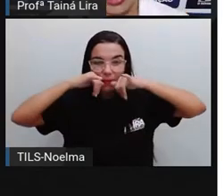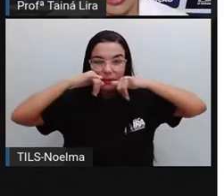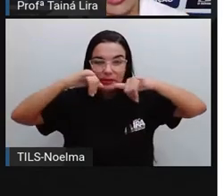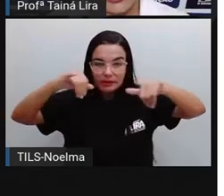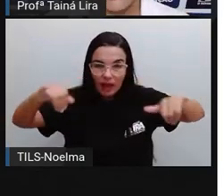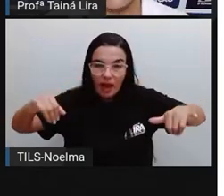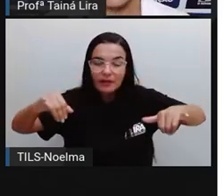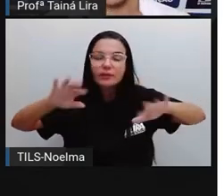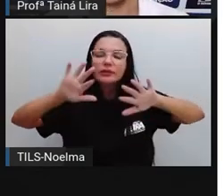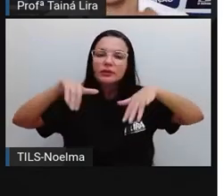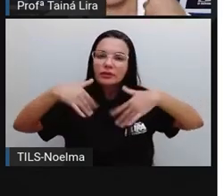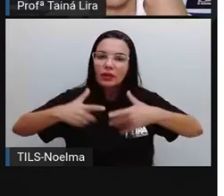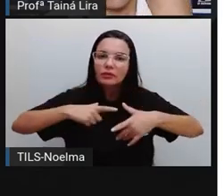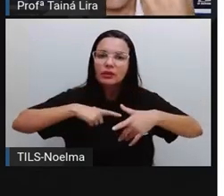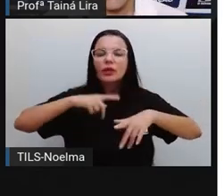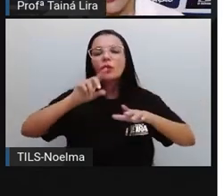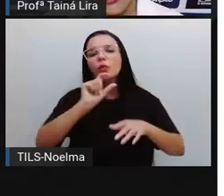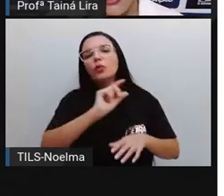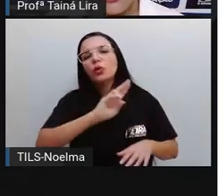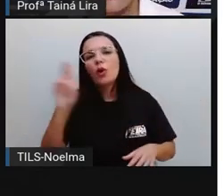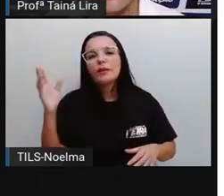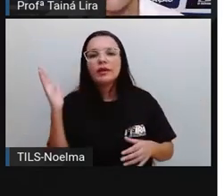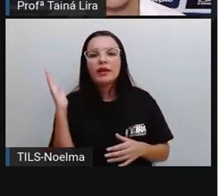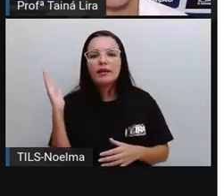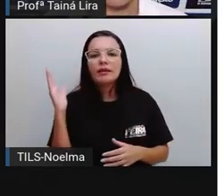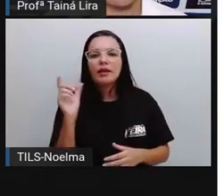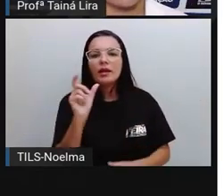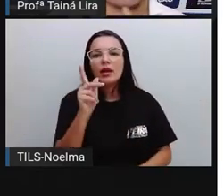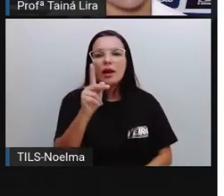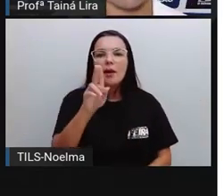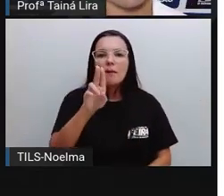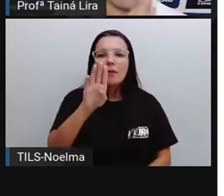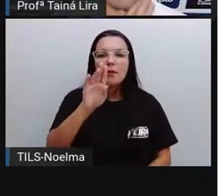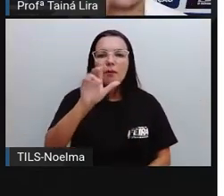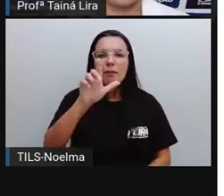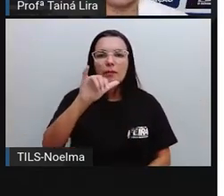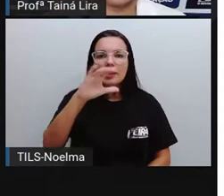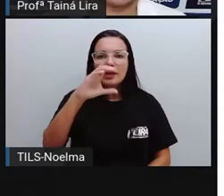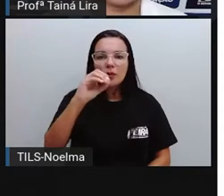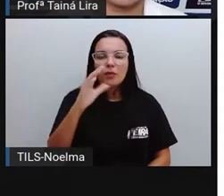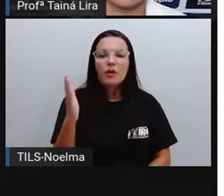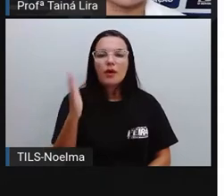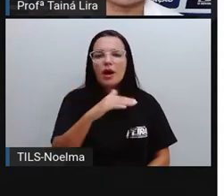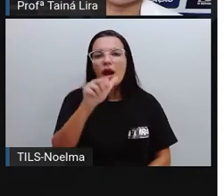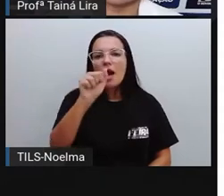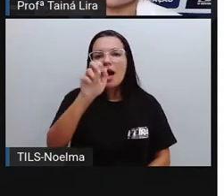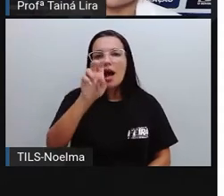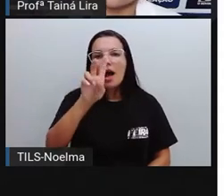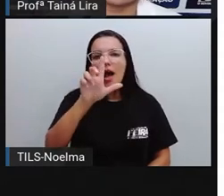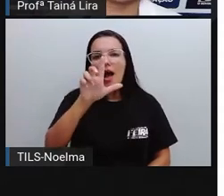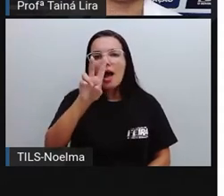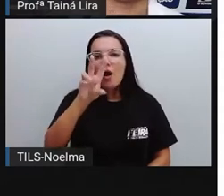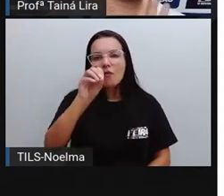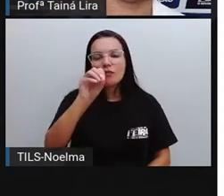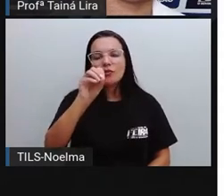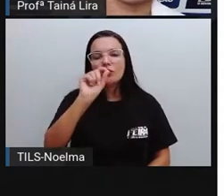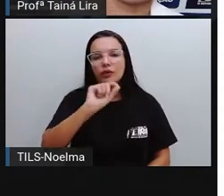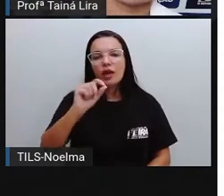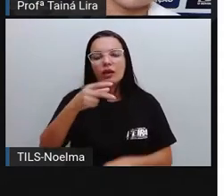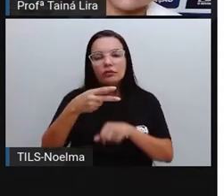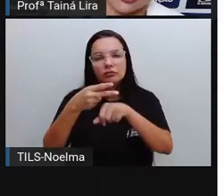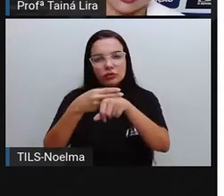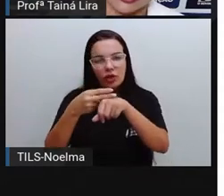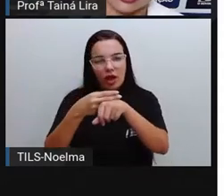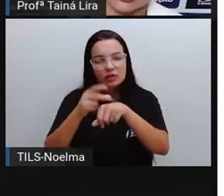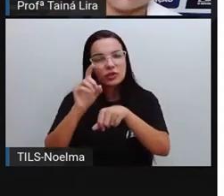pensou, são chamadas de público-alvo, tá? Então, público-alvo lá do meu texto sobre chocolate são pessoas que